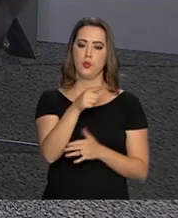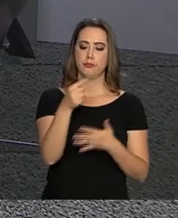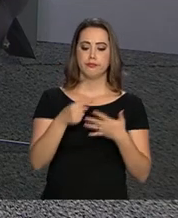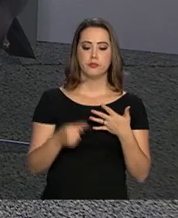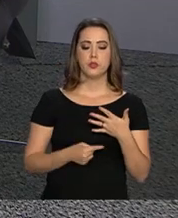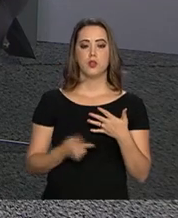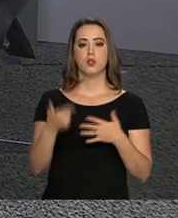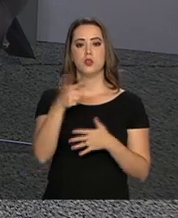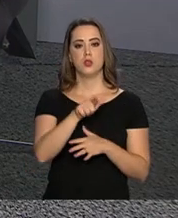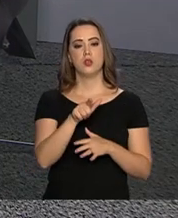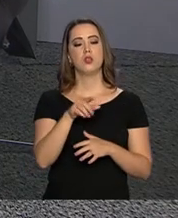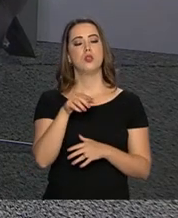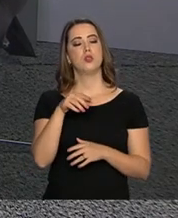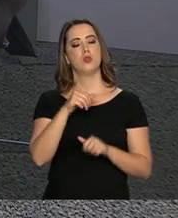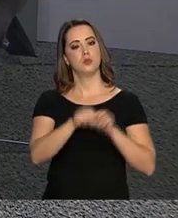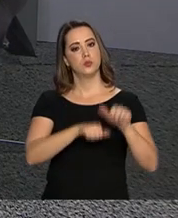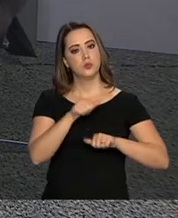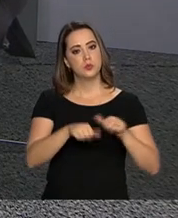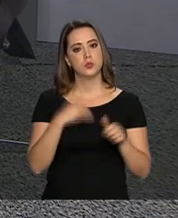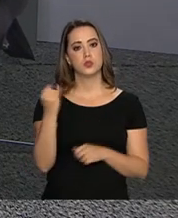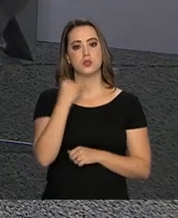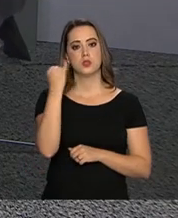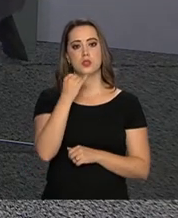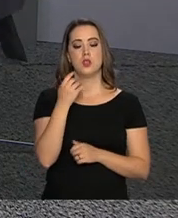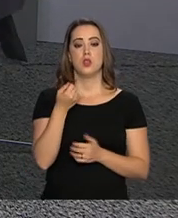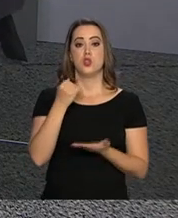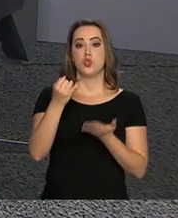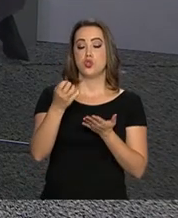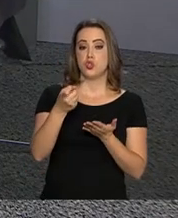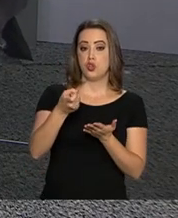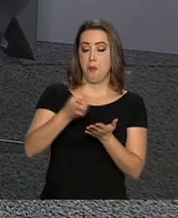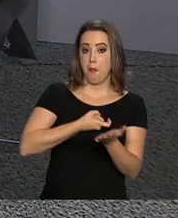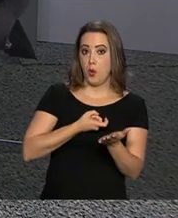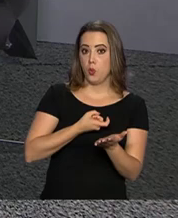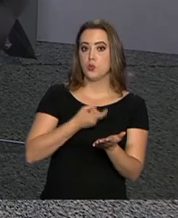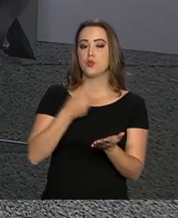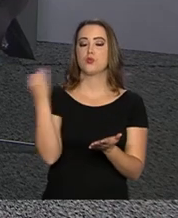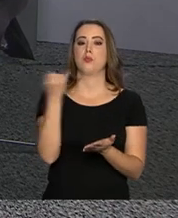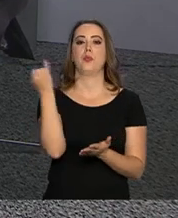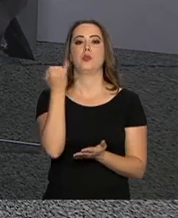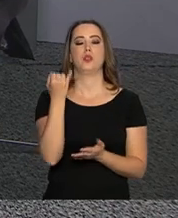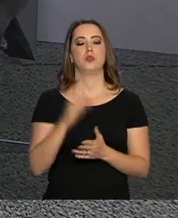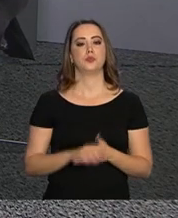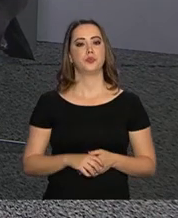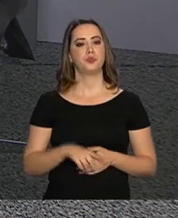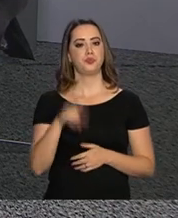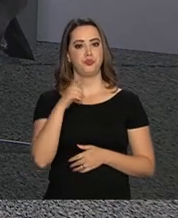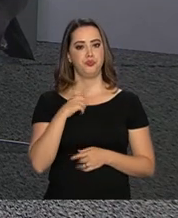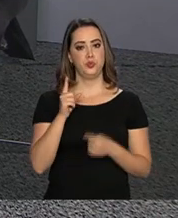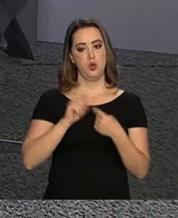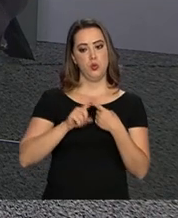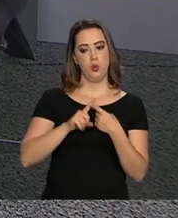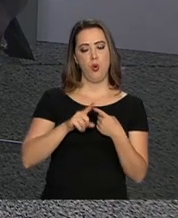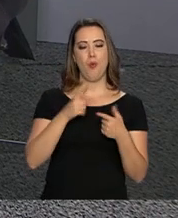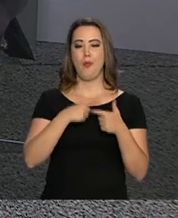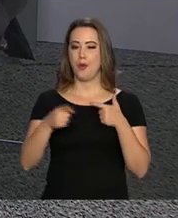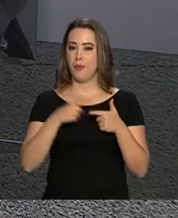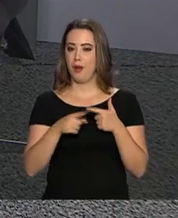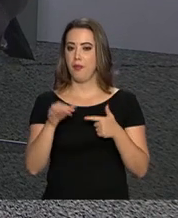reformas importantes, reforma tributária, se defronta com dois, se defronta com um problema fiscal